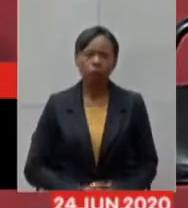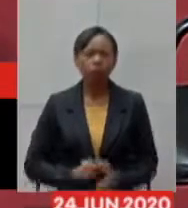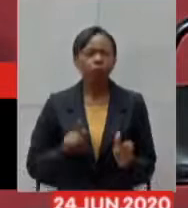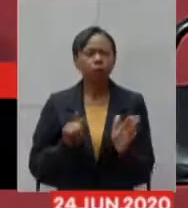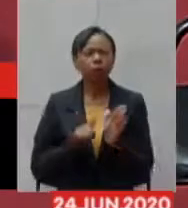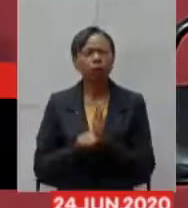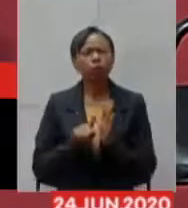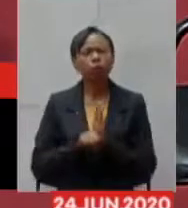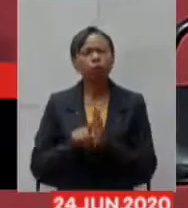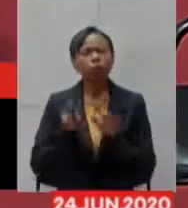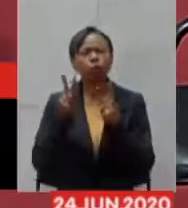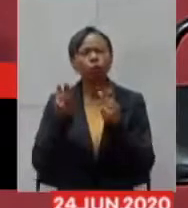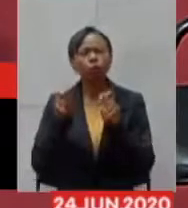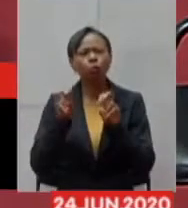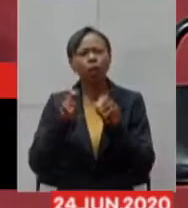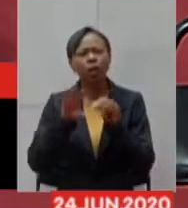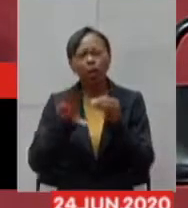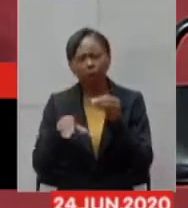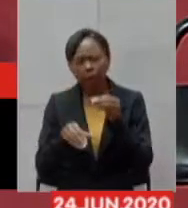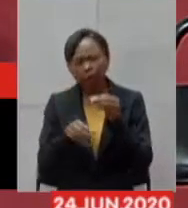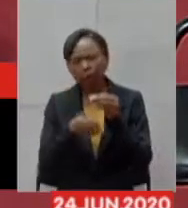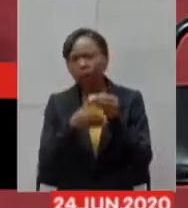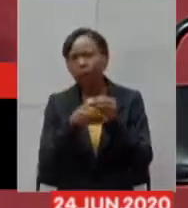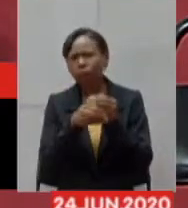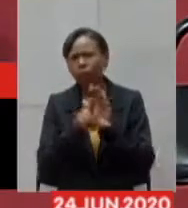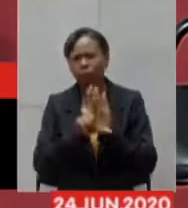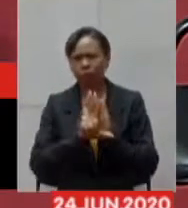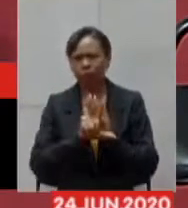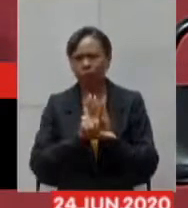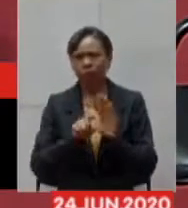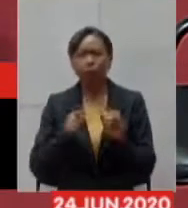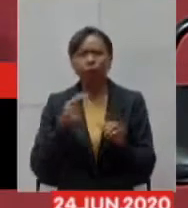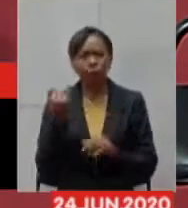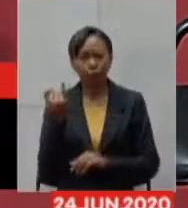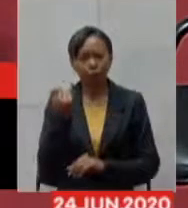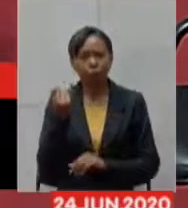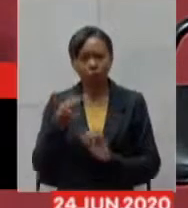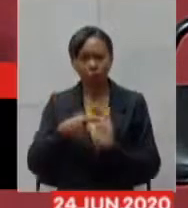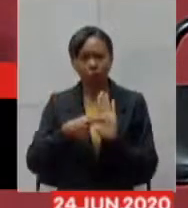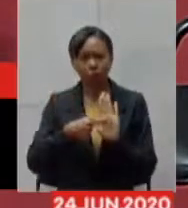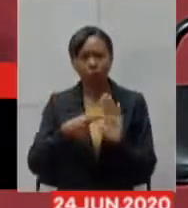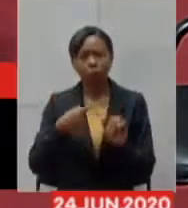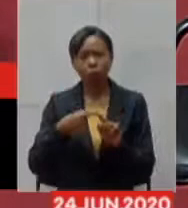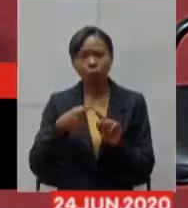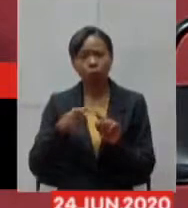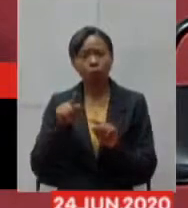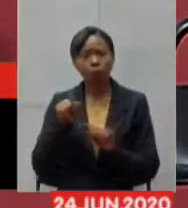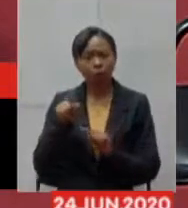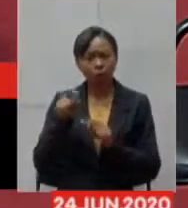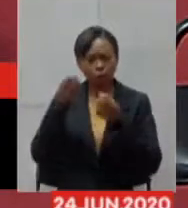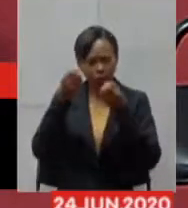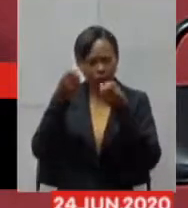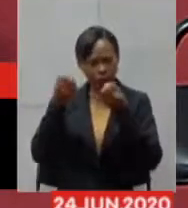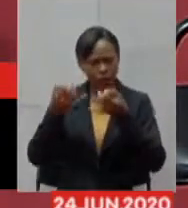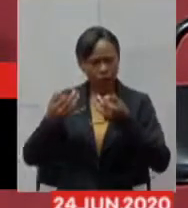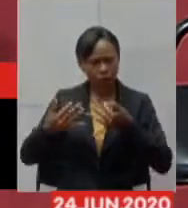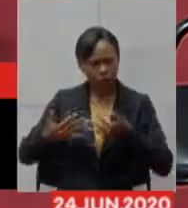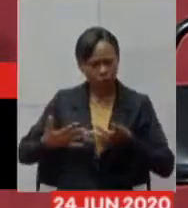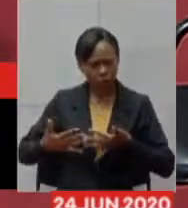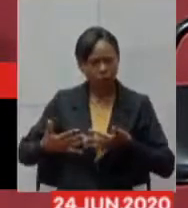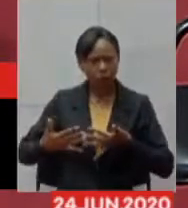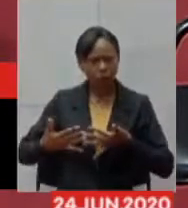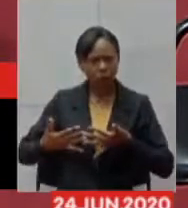emendas ah tá é importante porque da mesma forma que ele está relatando esse fato outros deputados também